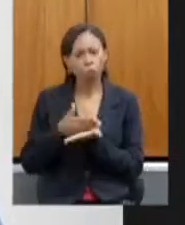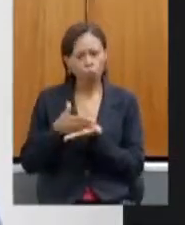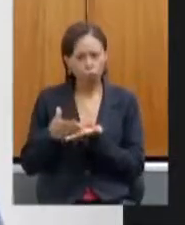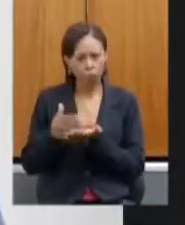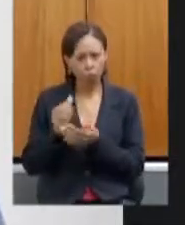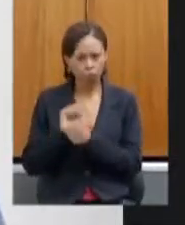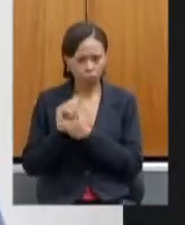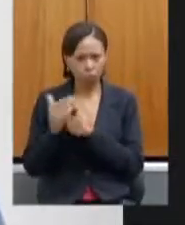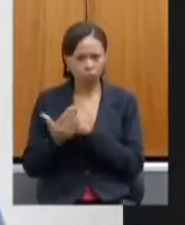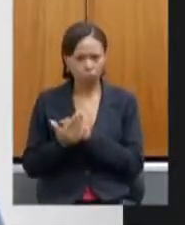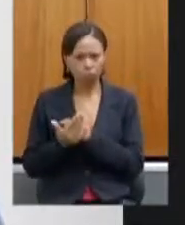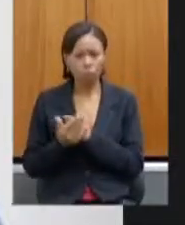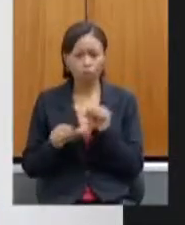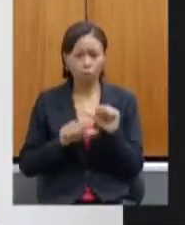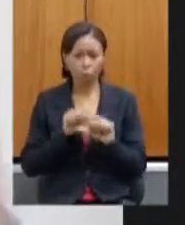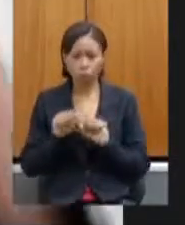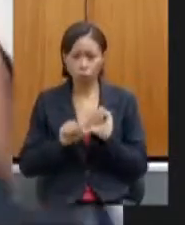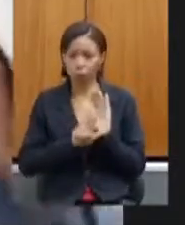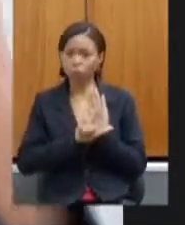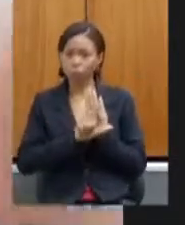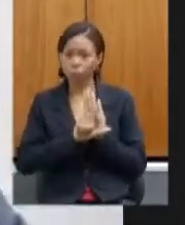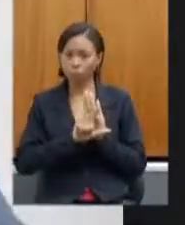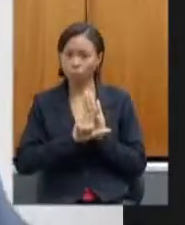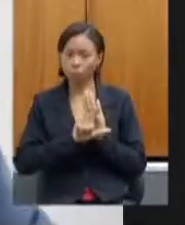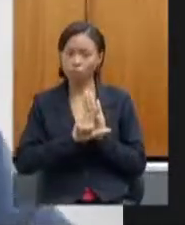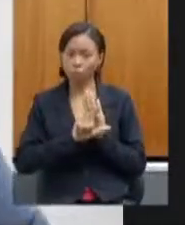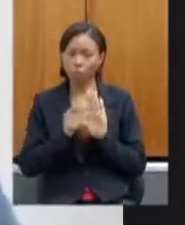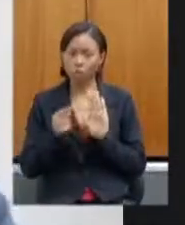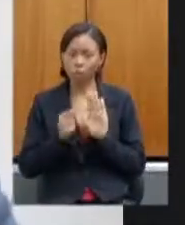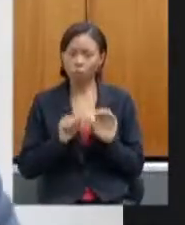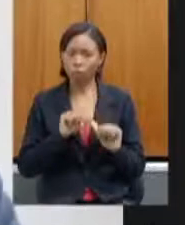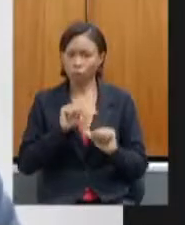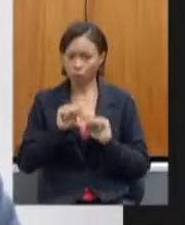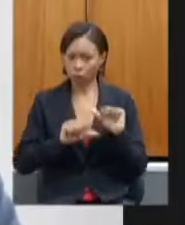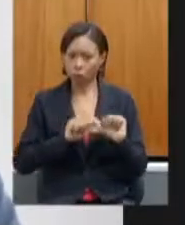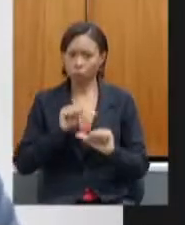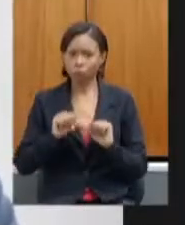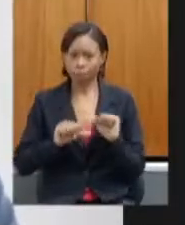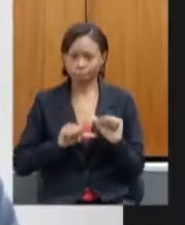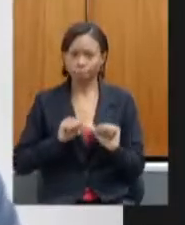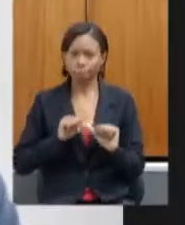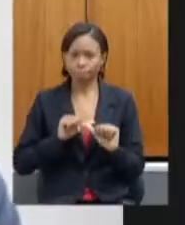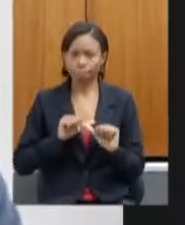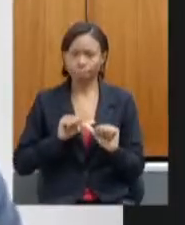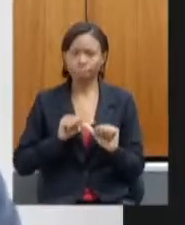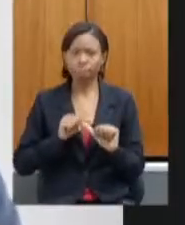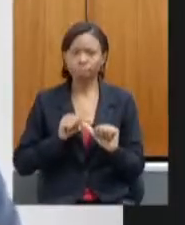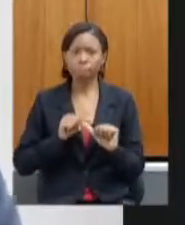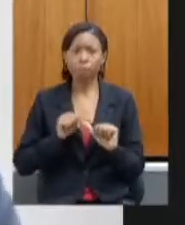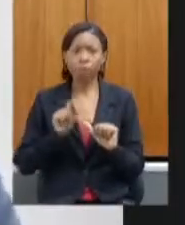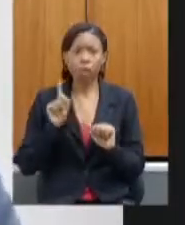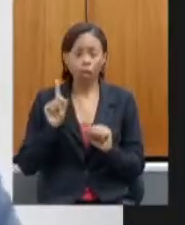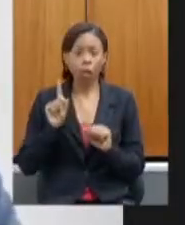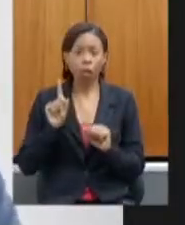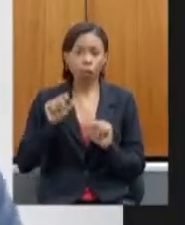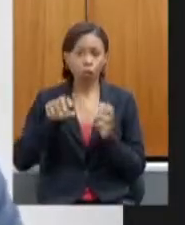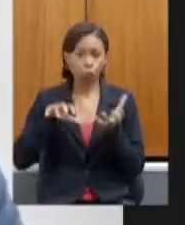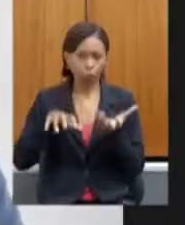alteração nessa Lei 11.947 pelo Congresso